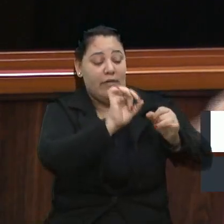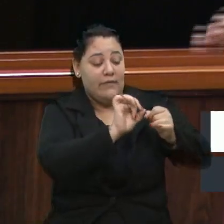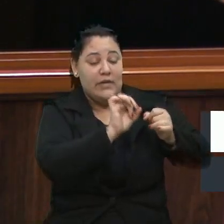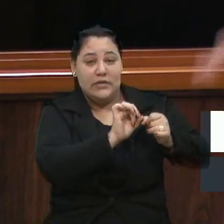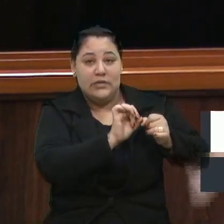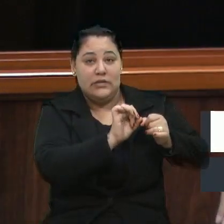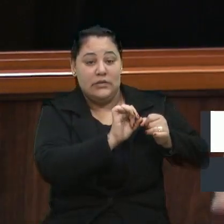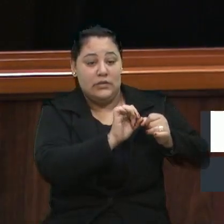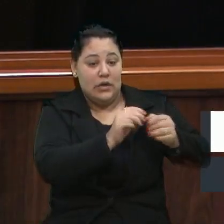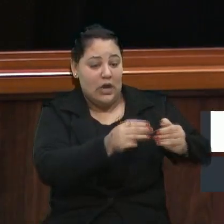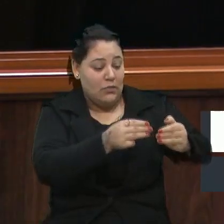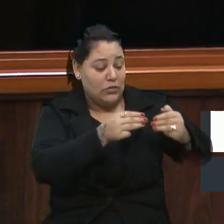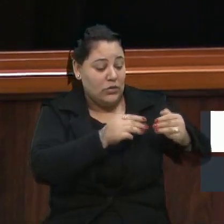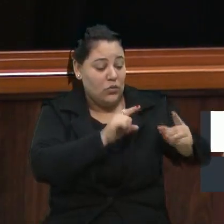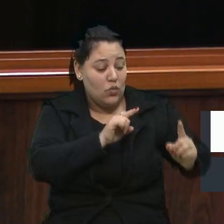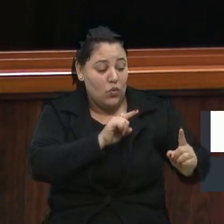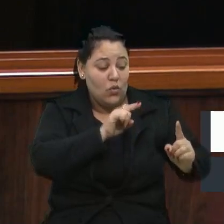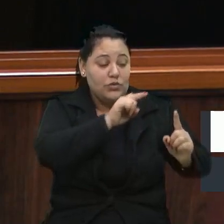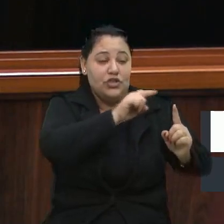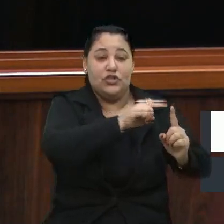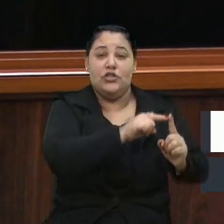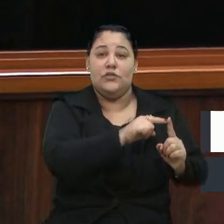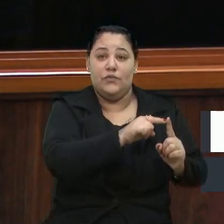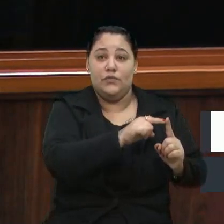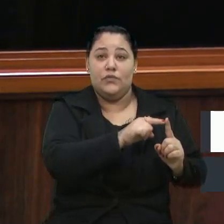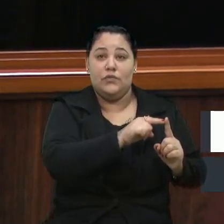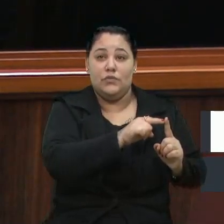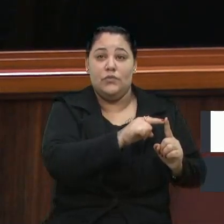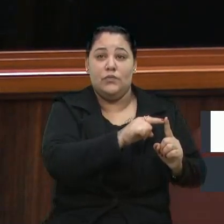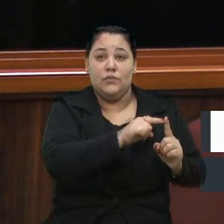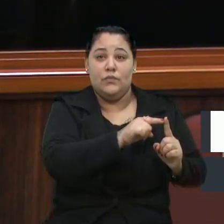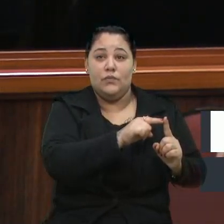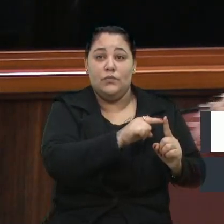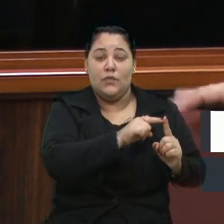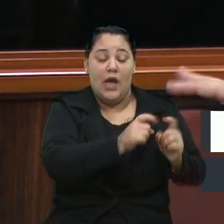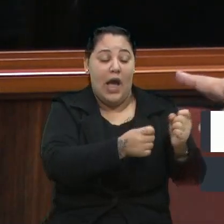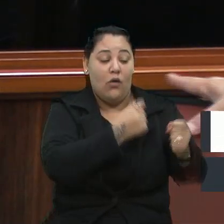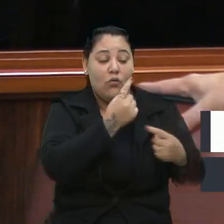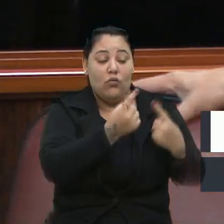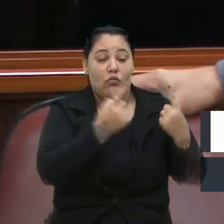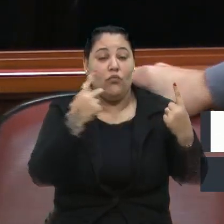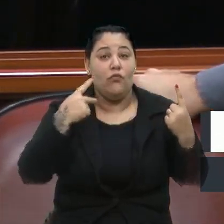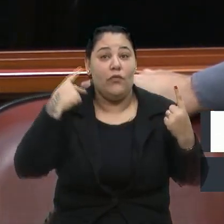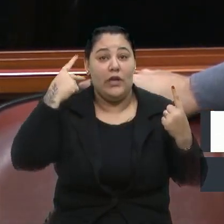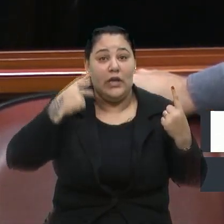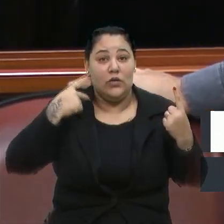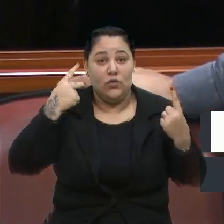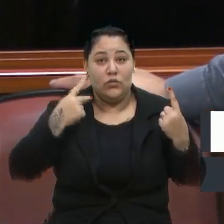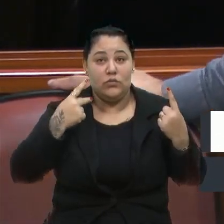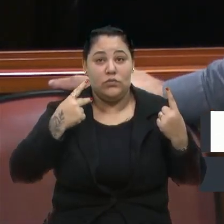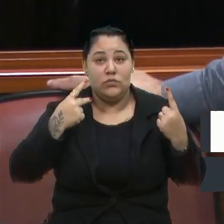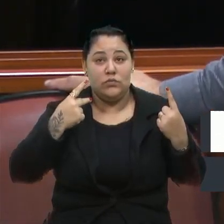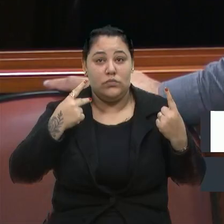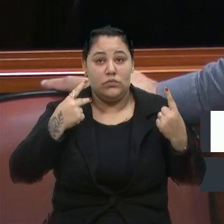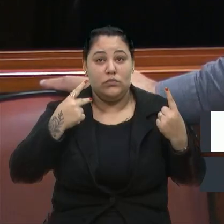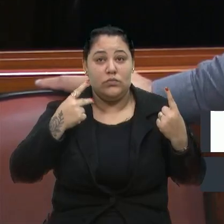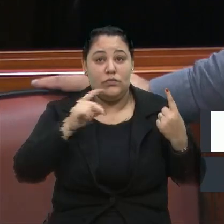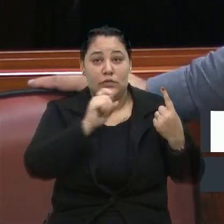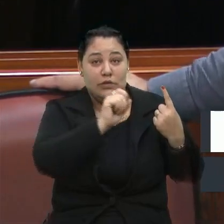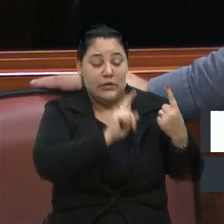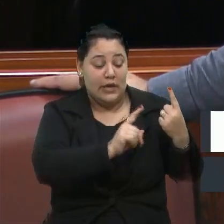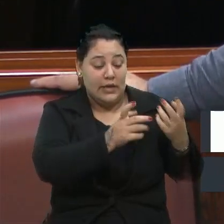algum vereador dessa casa, algo que não é. E eu reitero, quem assim fizer,